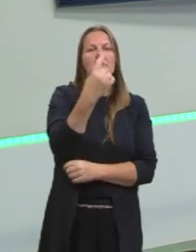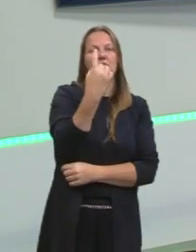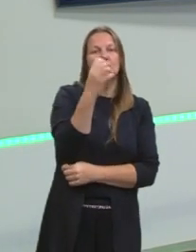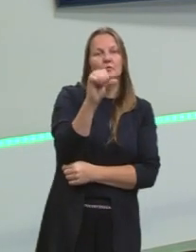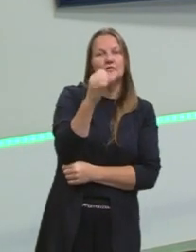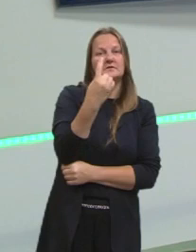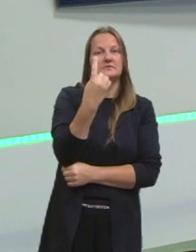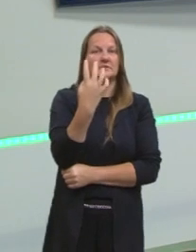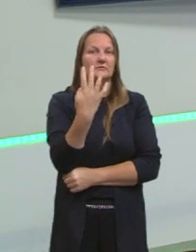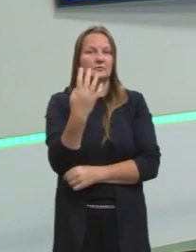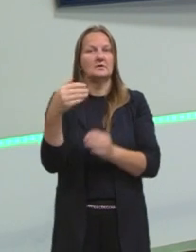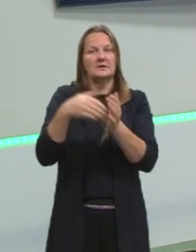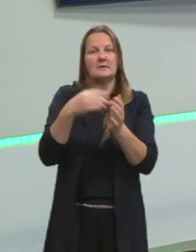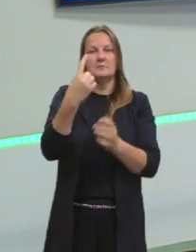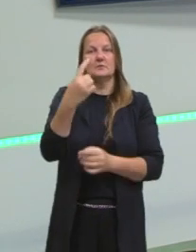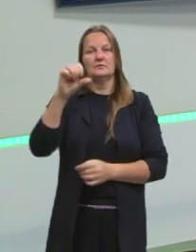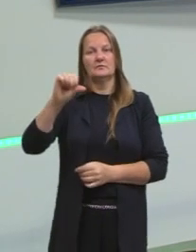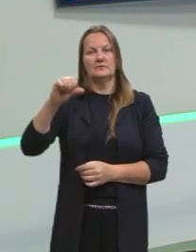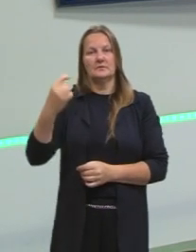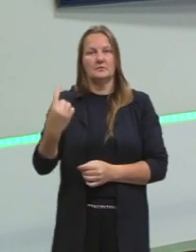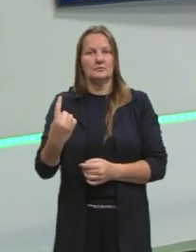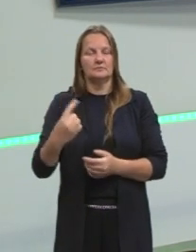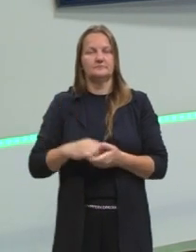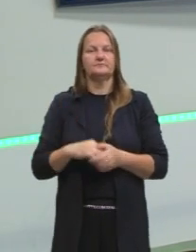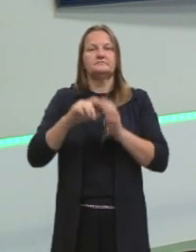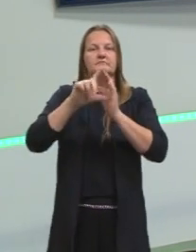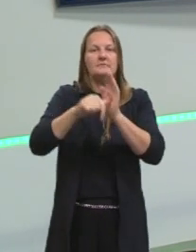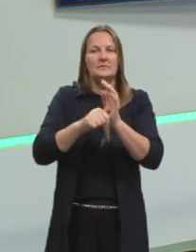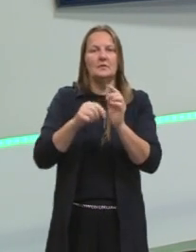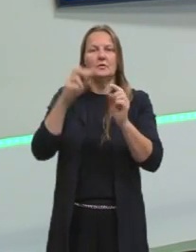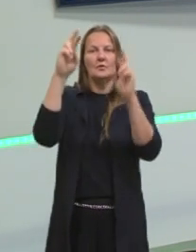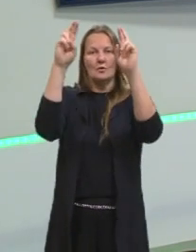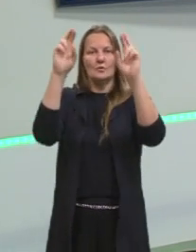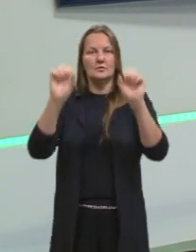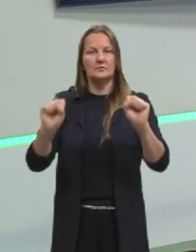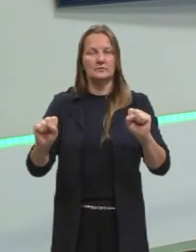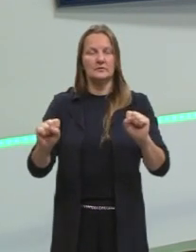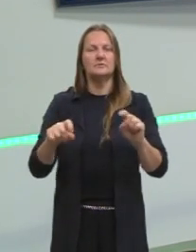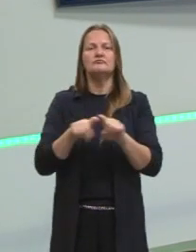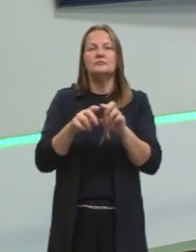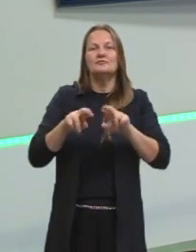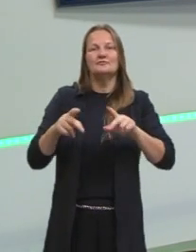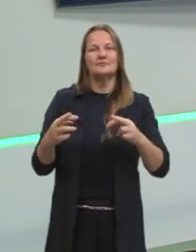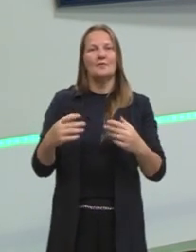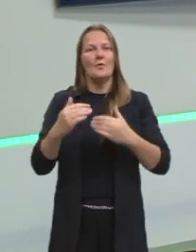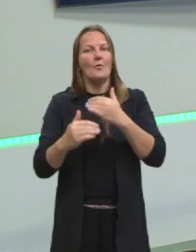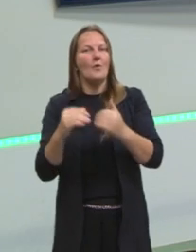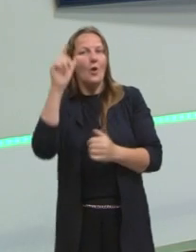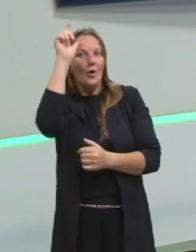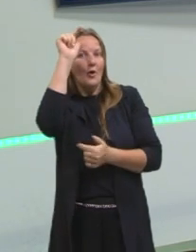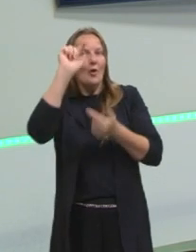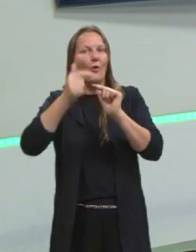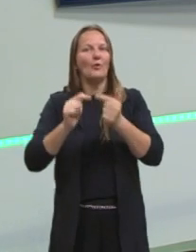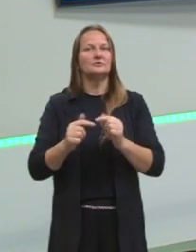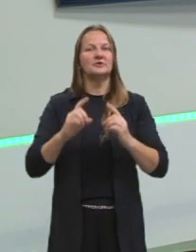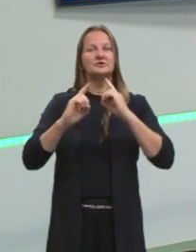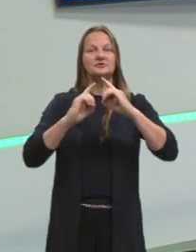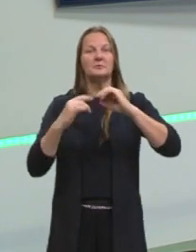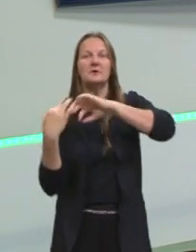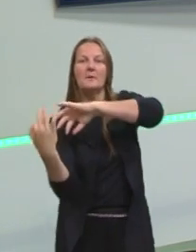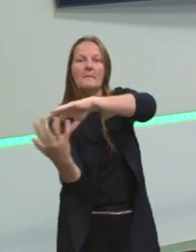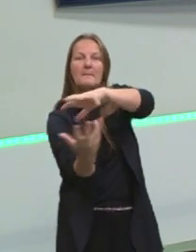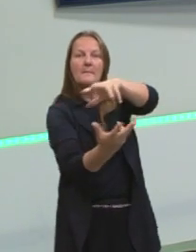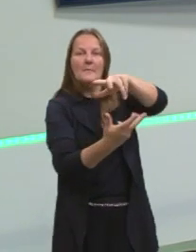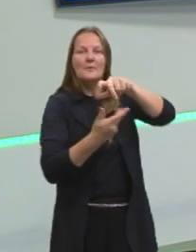e 1991. E depois da queda da União Soviética, então, se inicia uma outra lógica, uma outra dinâmica mundial,